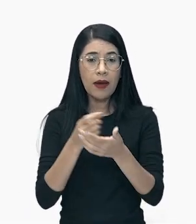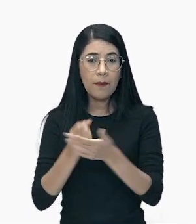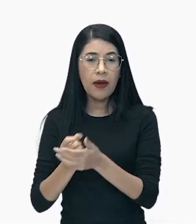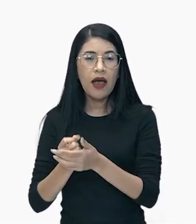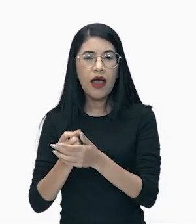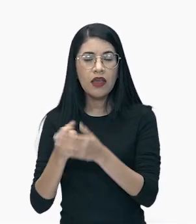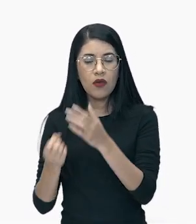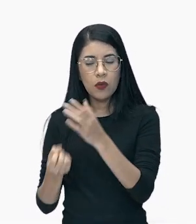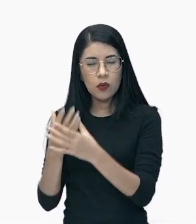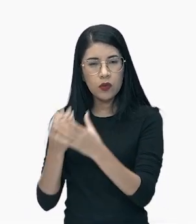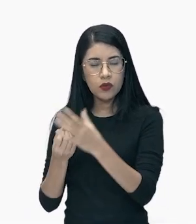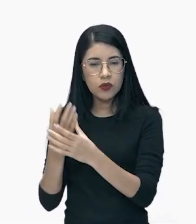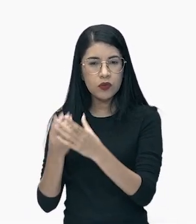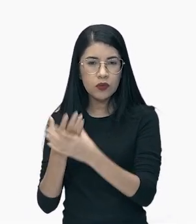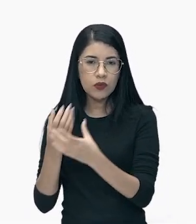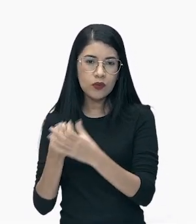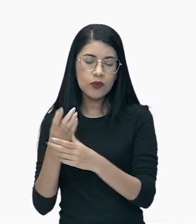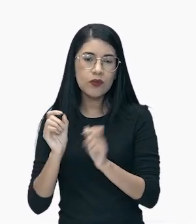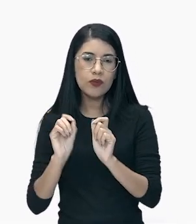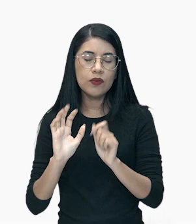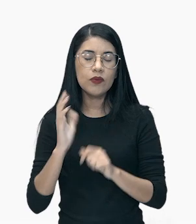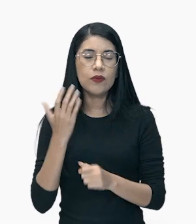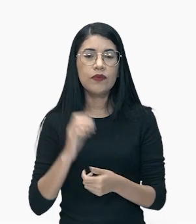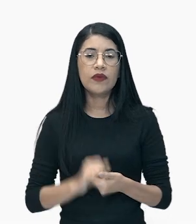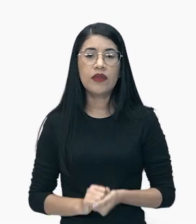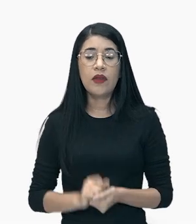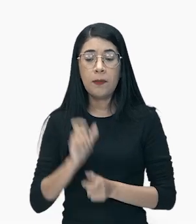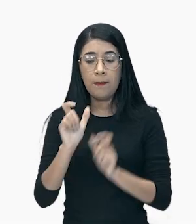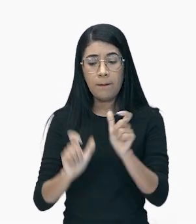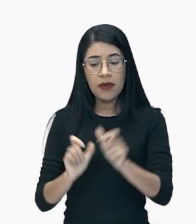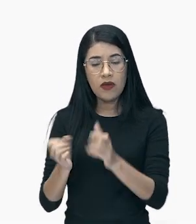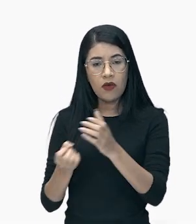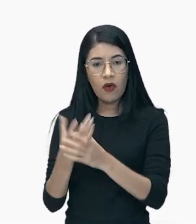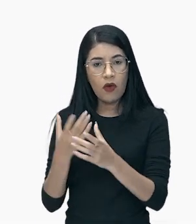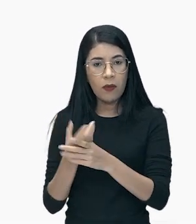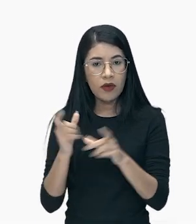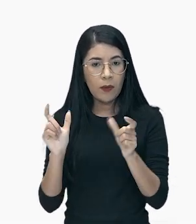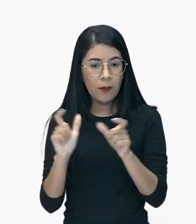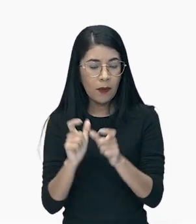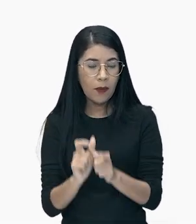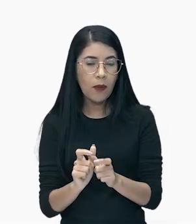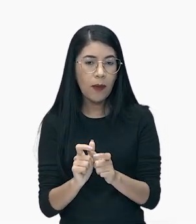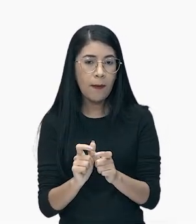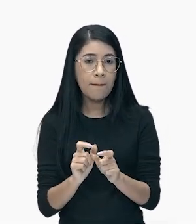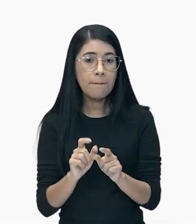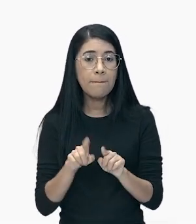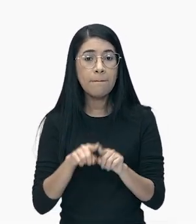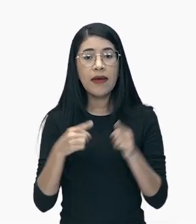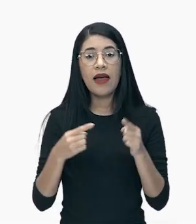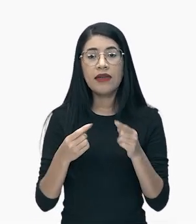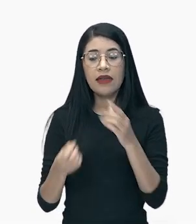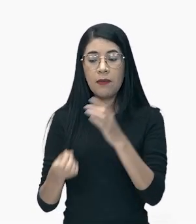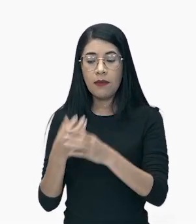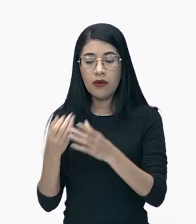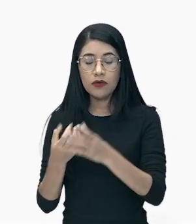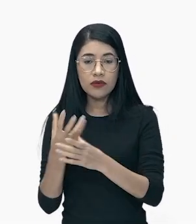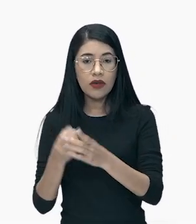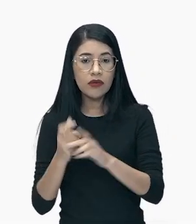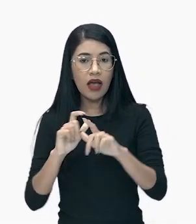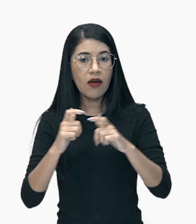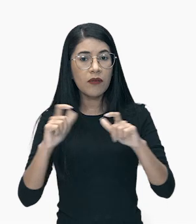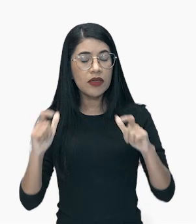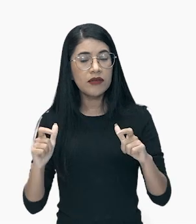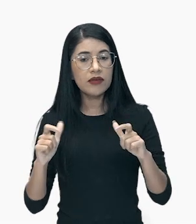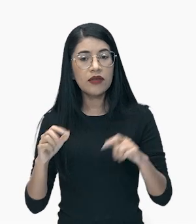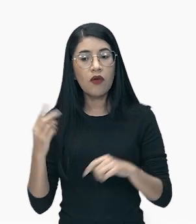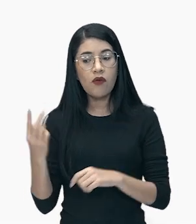Significa que o subconsumo, eu estou consumindo pouco e eu estou produzindo muito. Logo, o valor da mercadoria vai lá